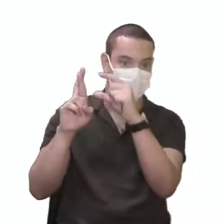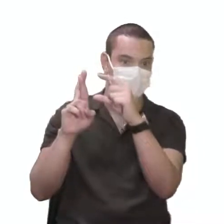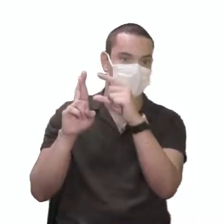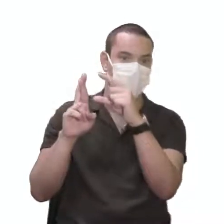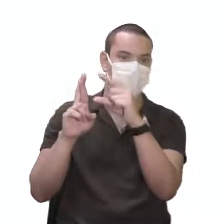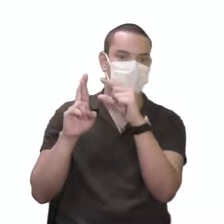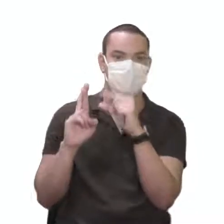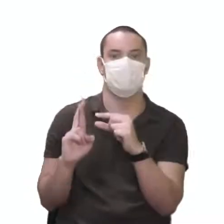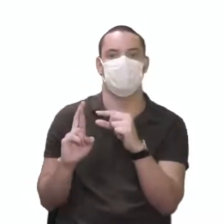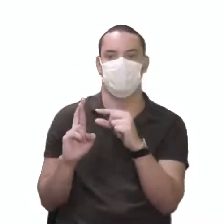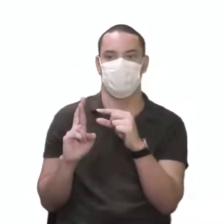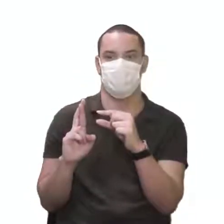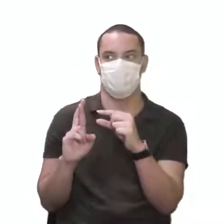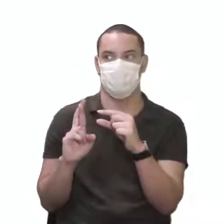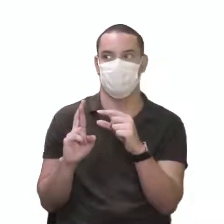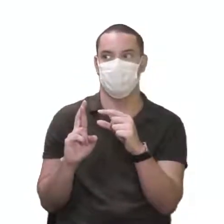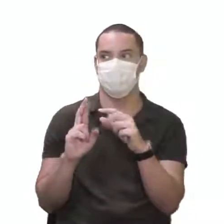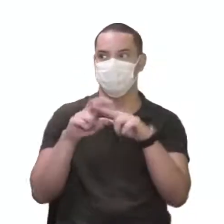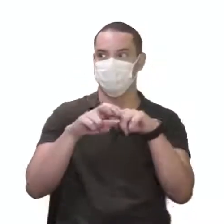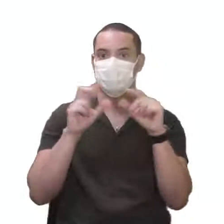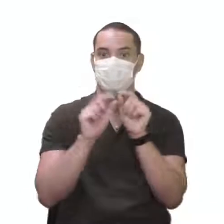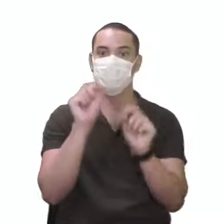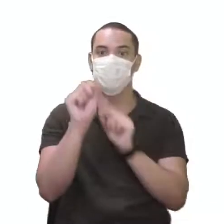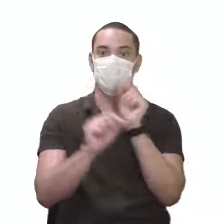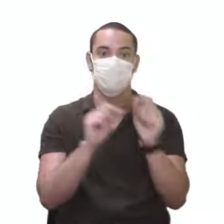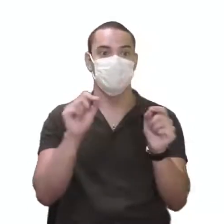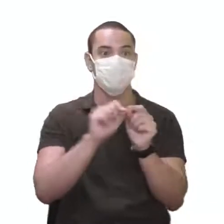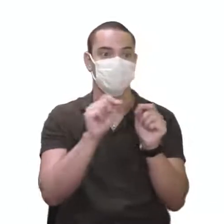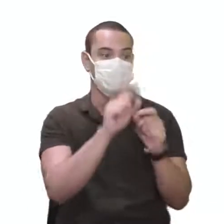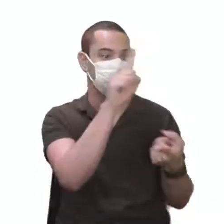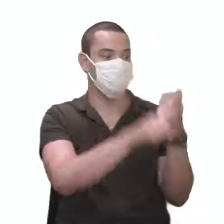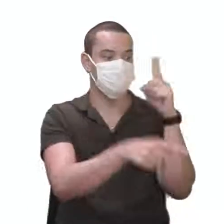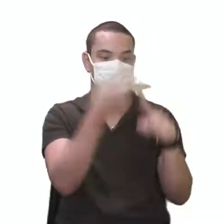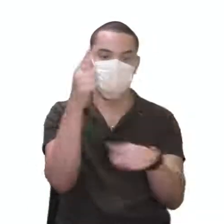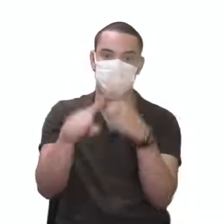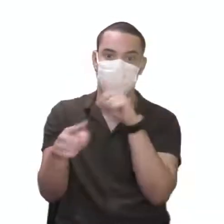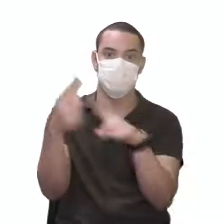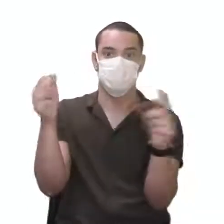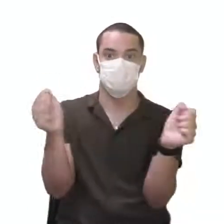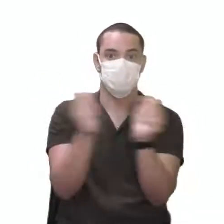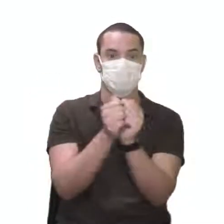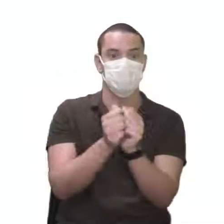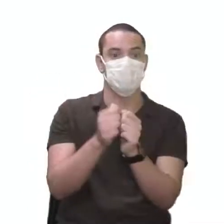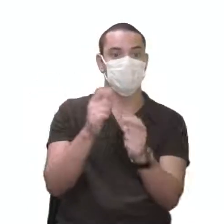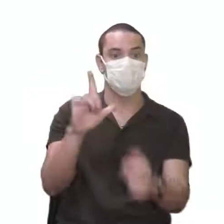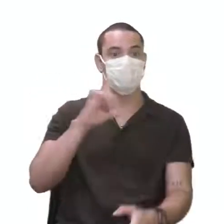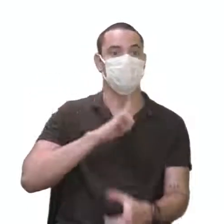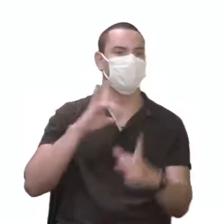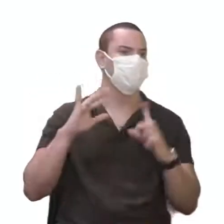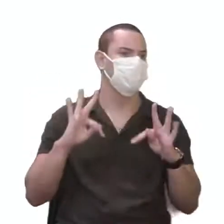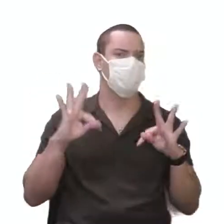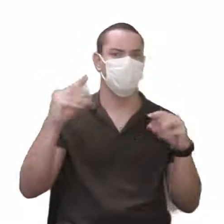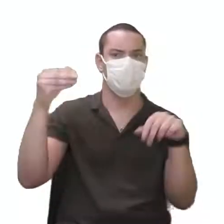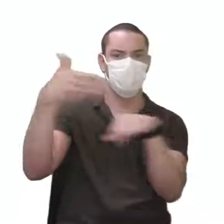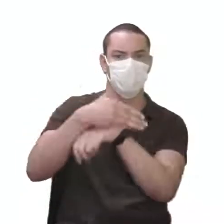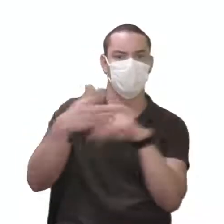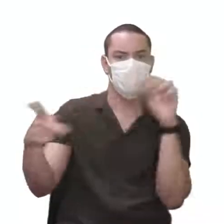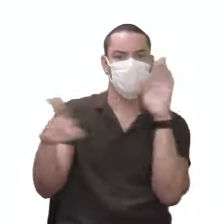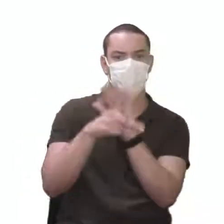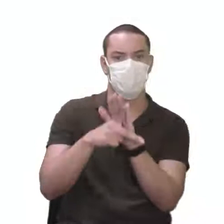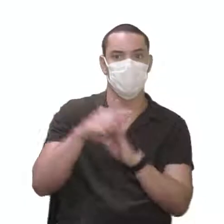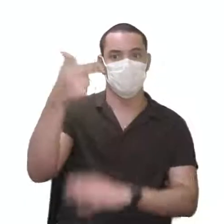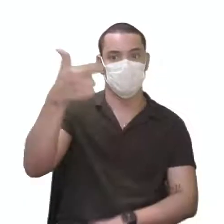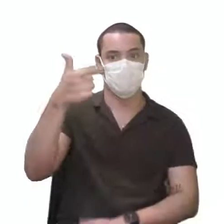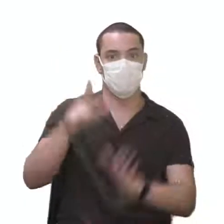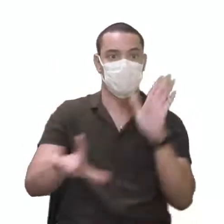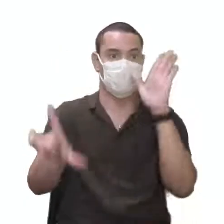Rzão com Rzinho. Então, você vai fazendo esses pareamentos desses gametas para obter toda a frequência agora na